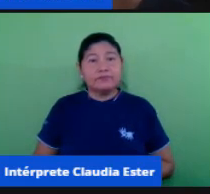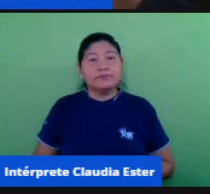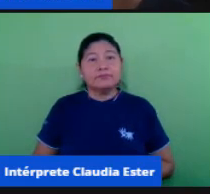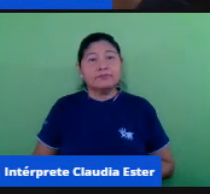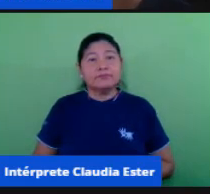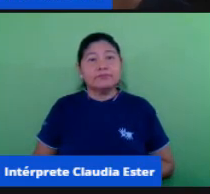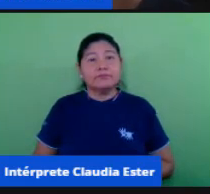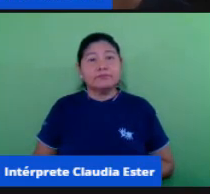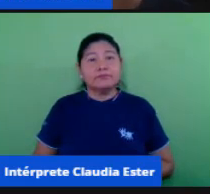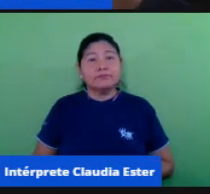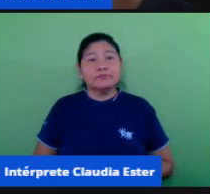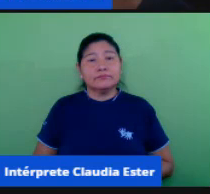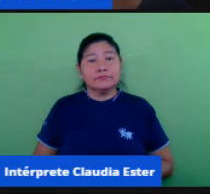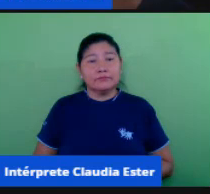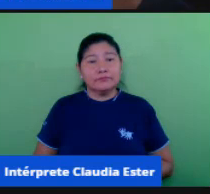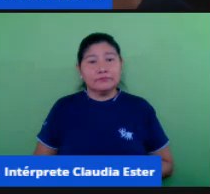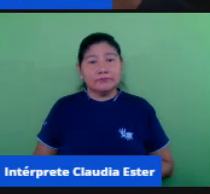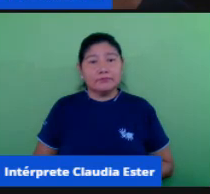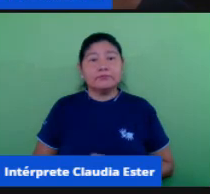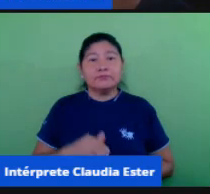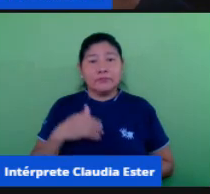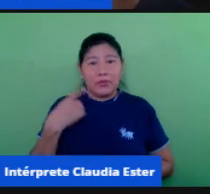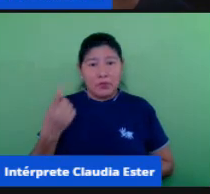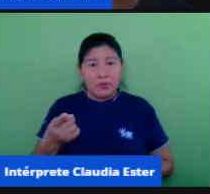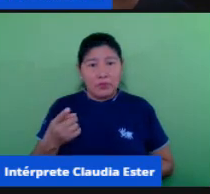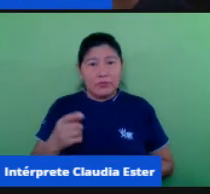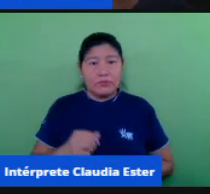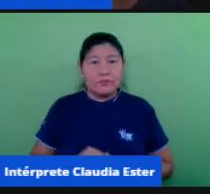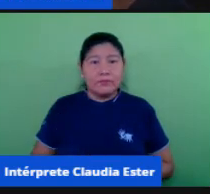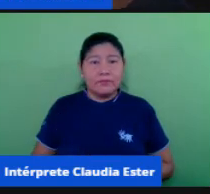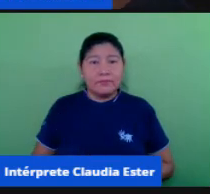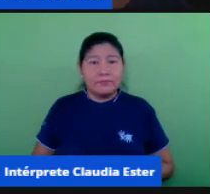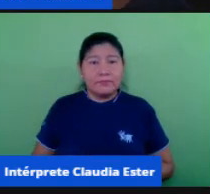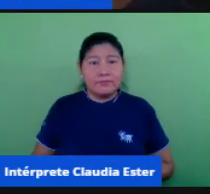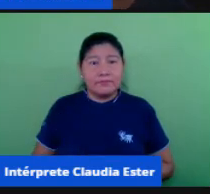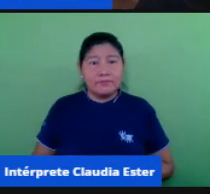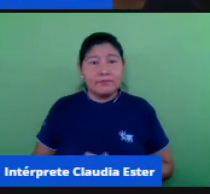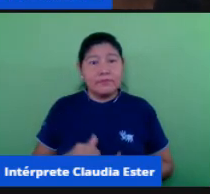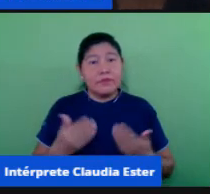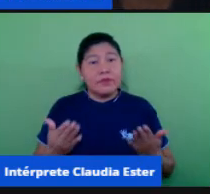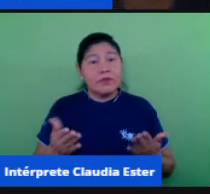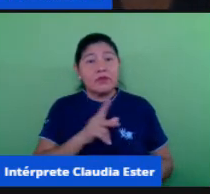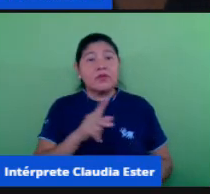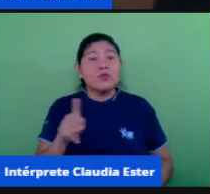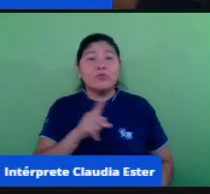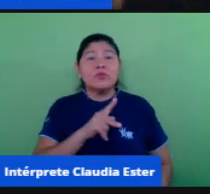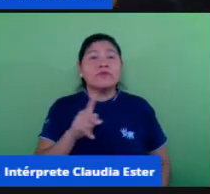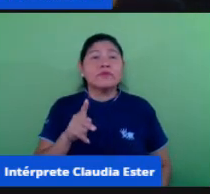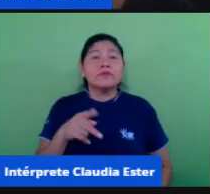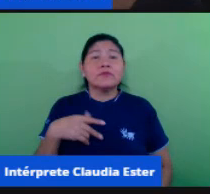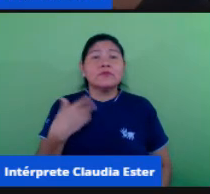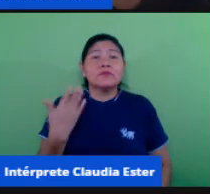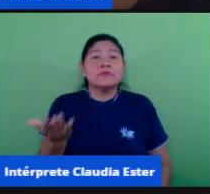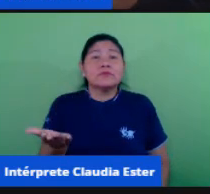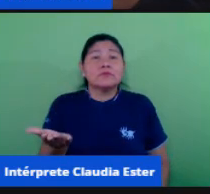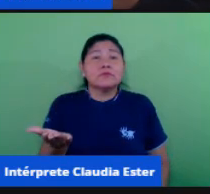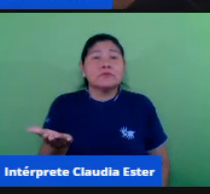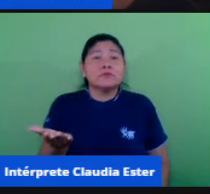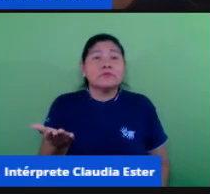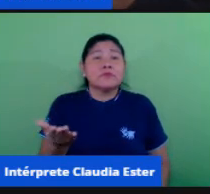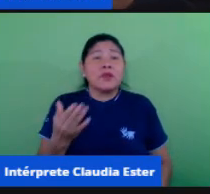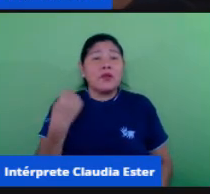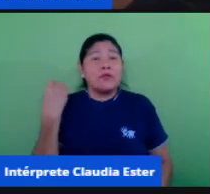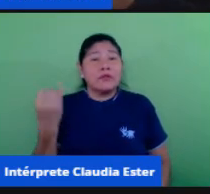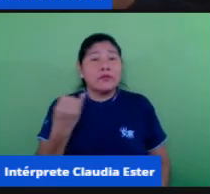pode passar por favor e o professor qual é a representatividade